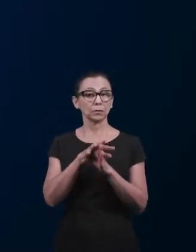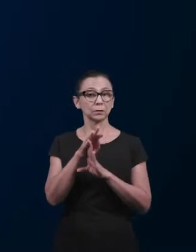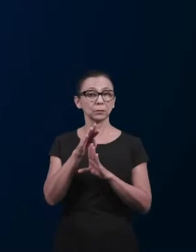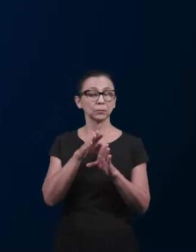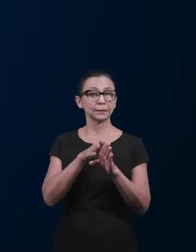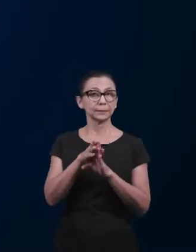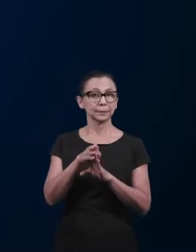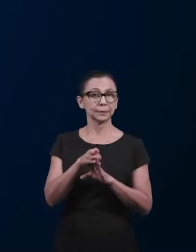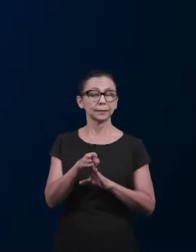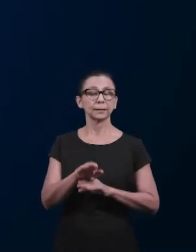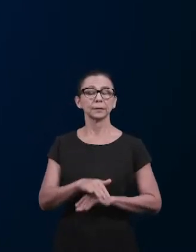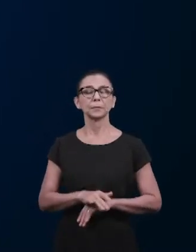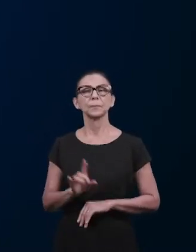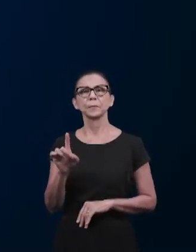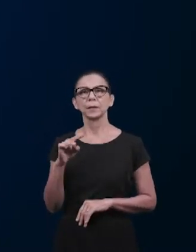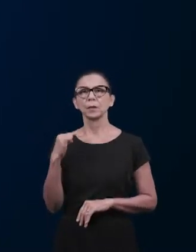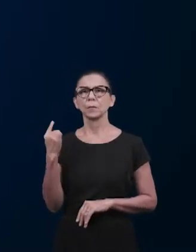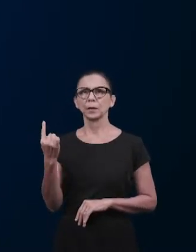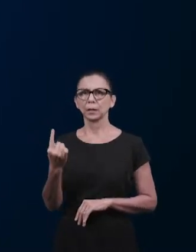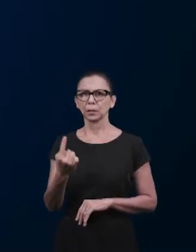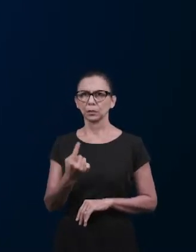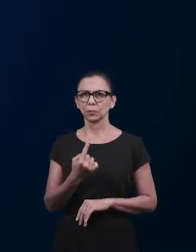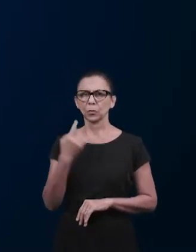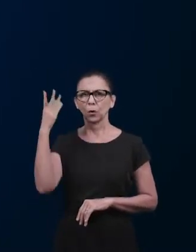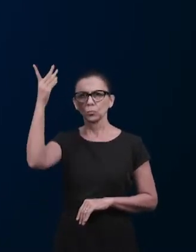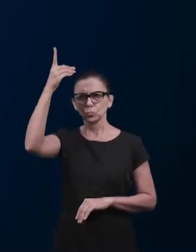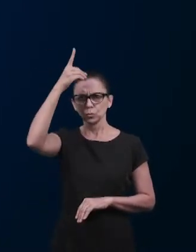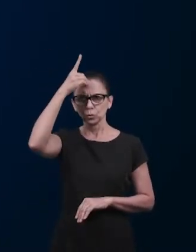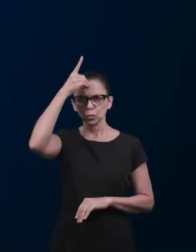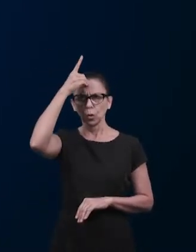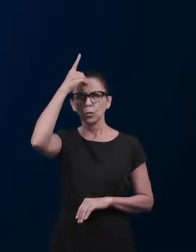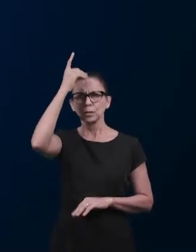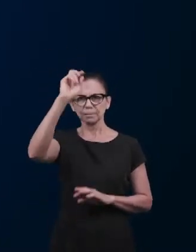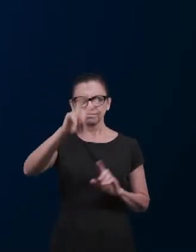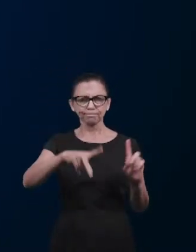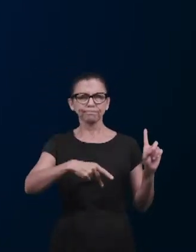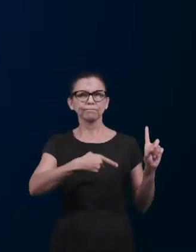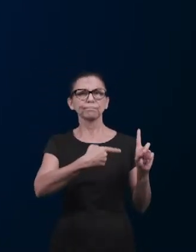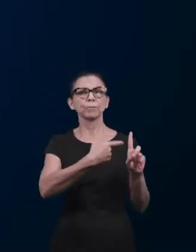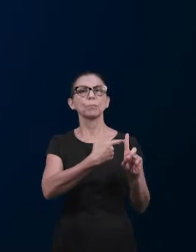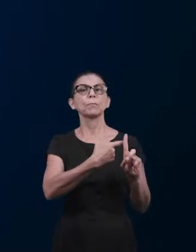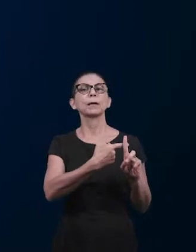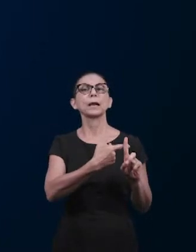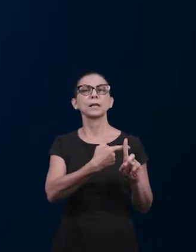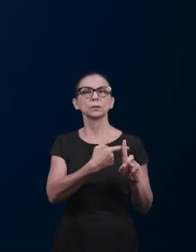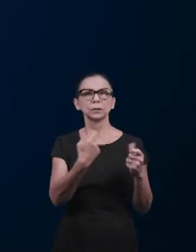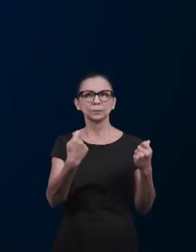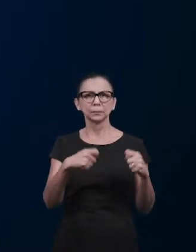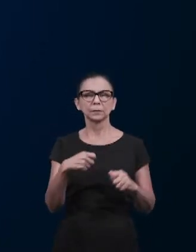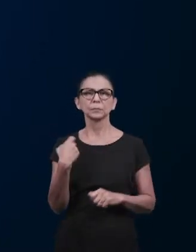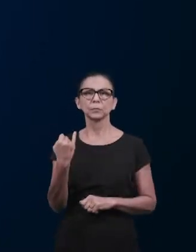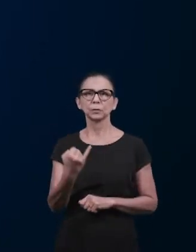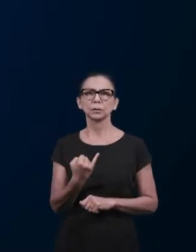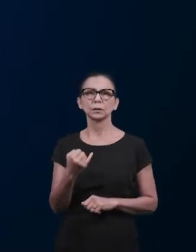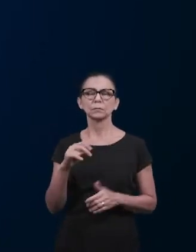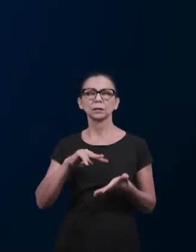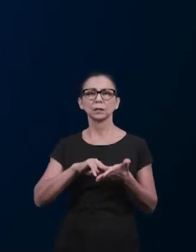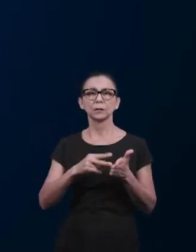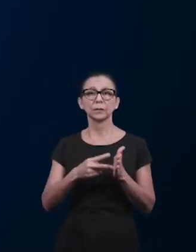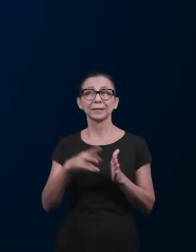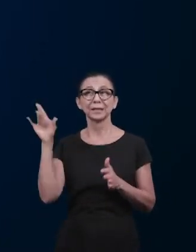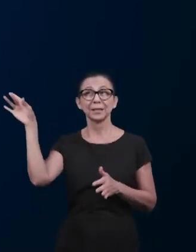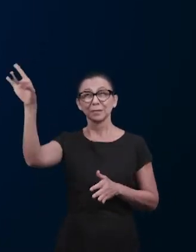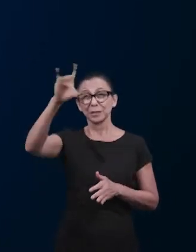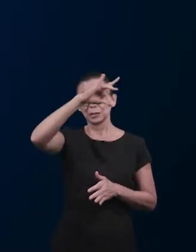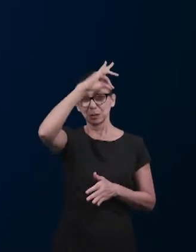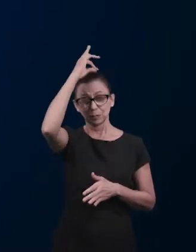nos recomenda que nós possamos ser abundantes nos dons espirituais, isso é ser cheio do Espírito Santo,